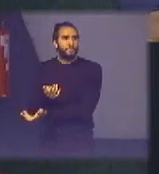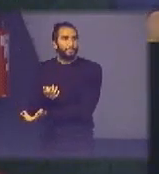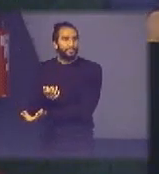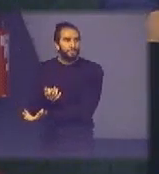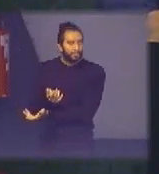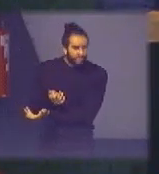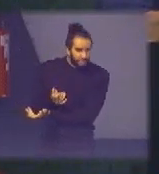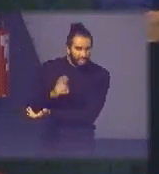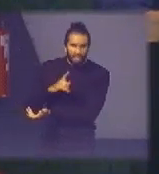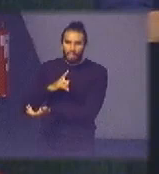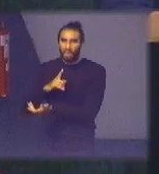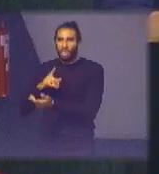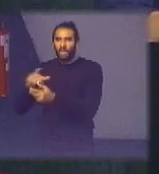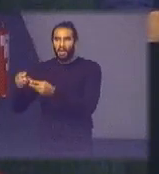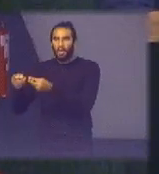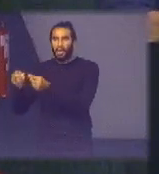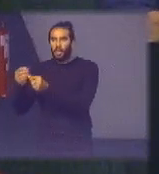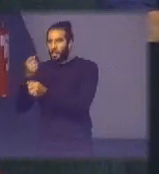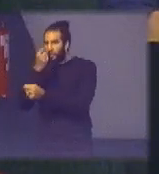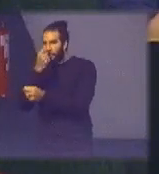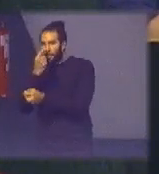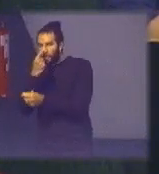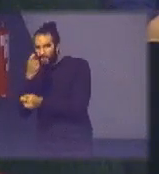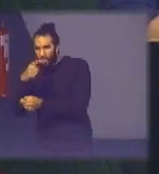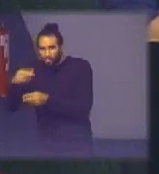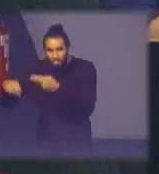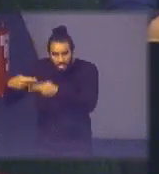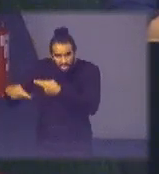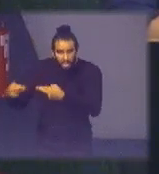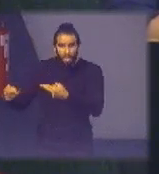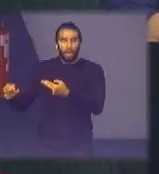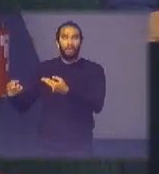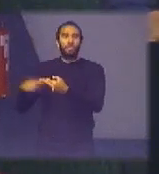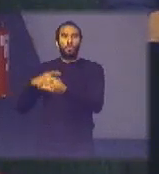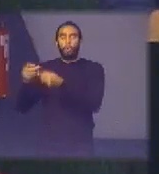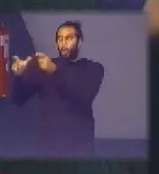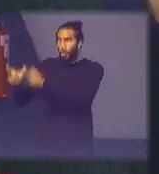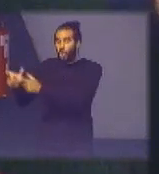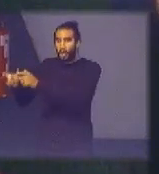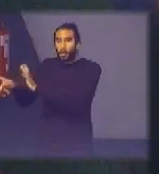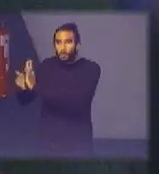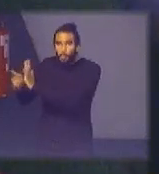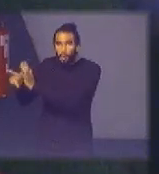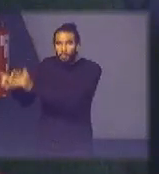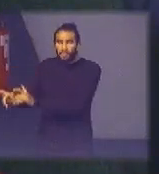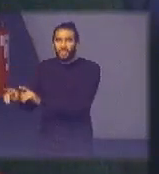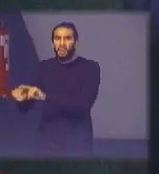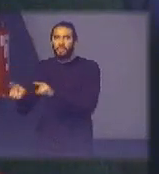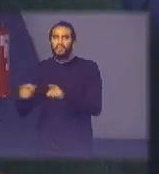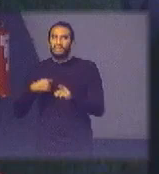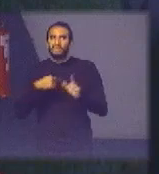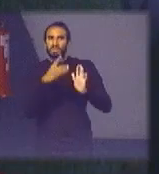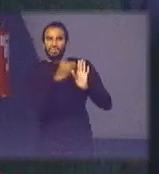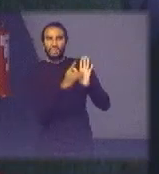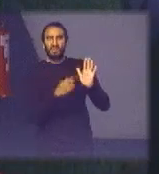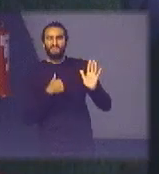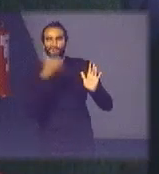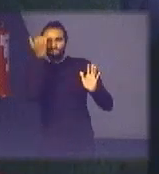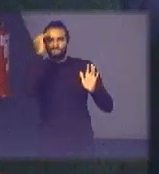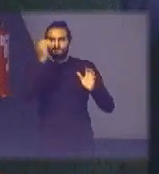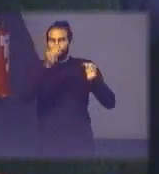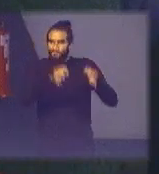de resíduos o descate ecologicamente correto esse tipo de coisa né? agora essa declaração talvez eu não tenha entendido da forma correta